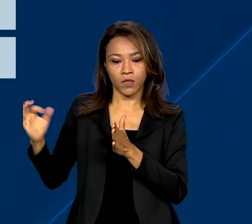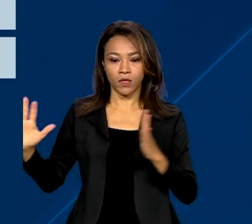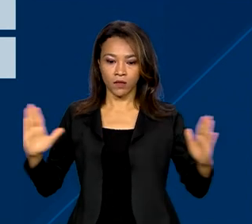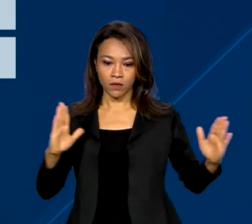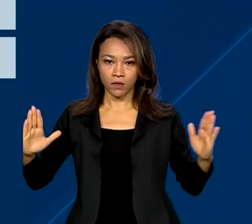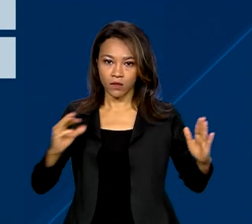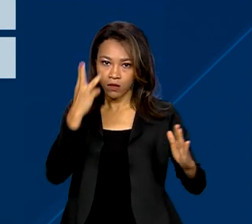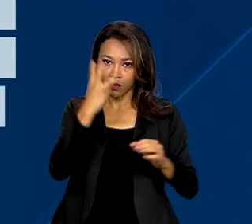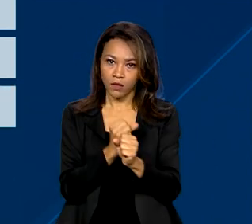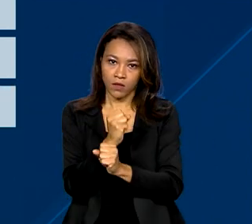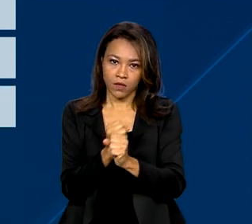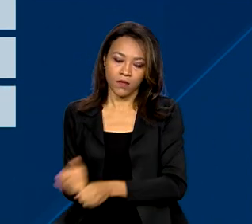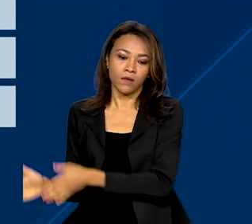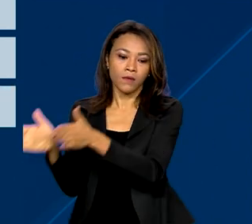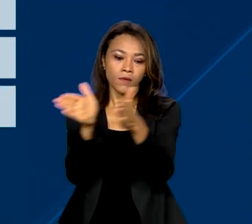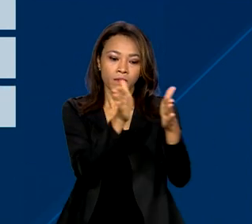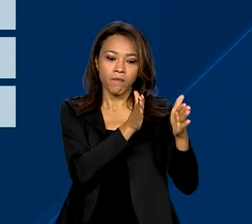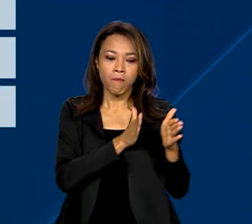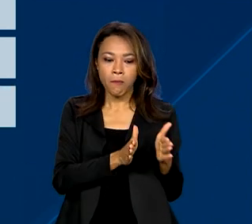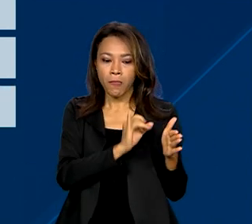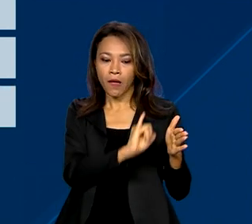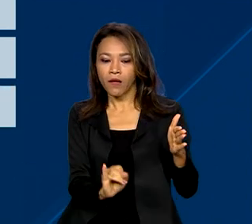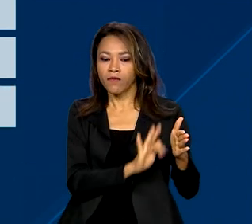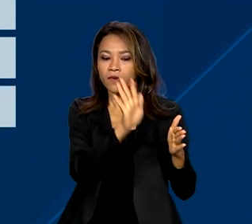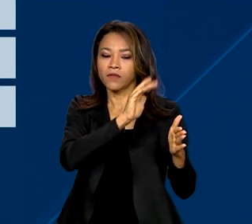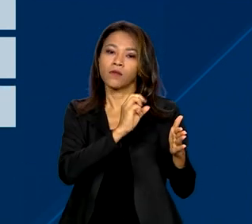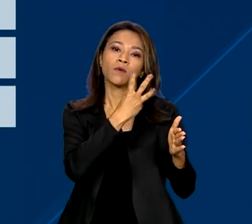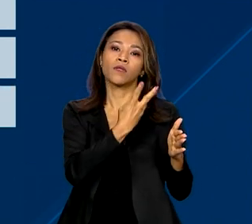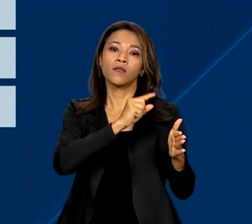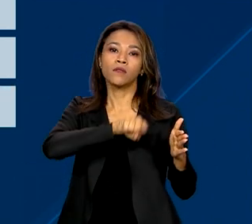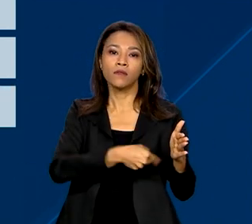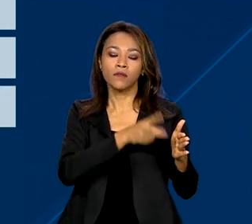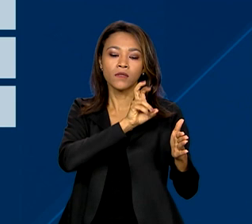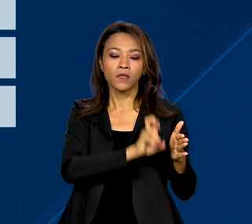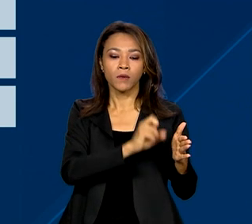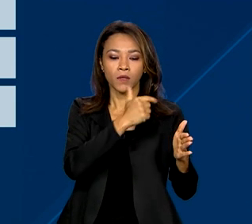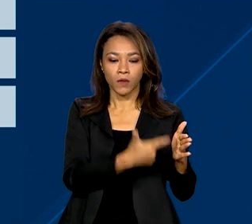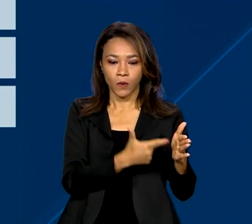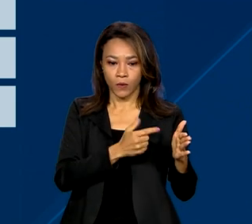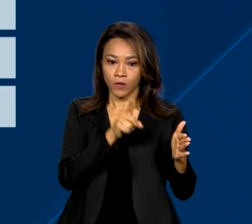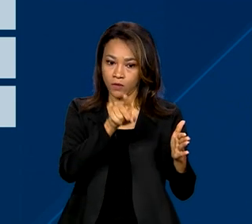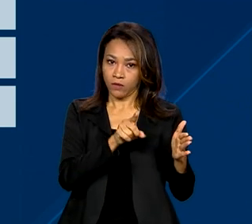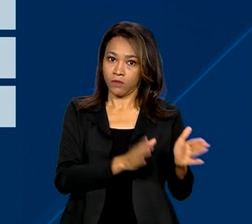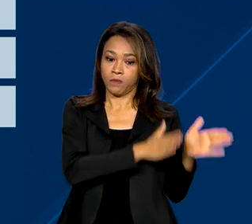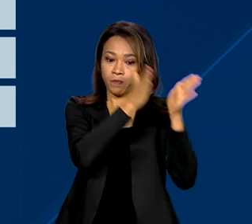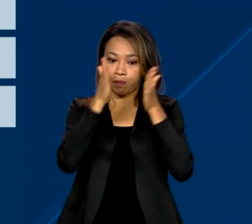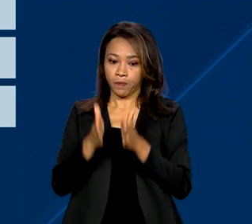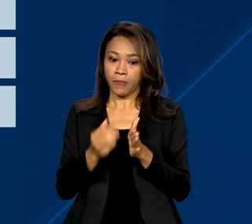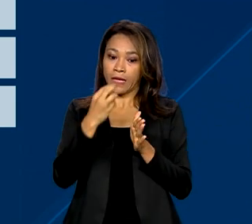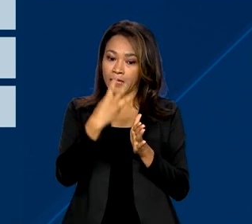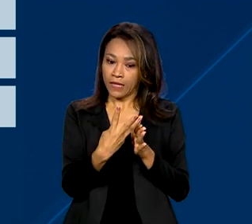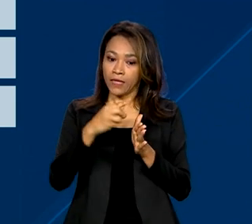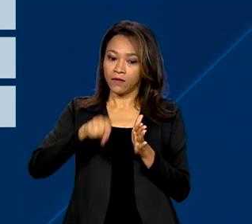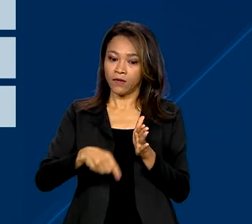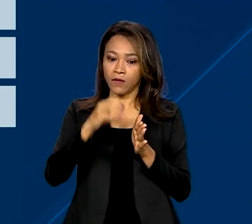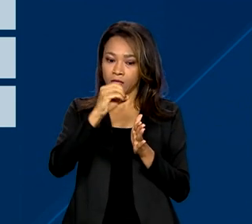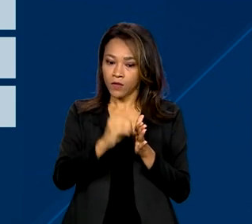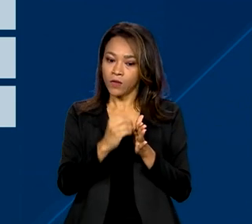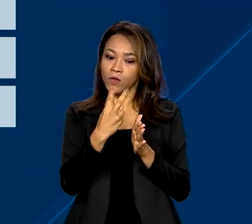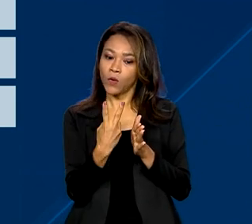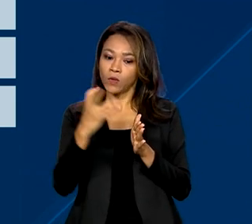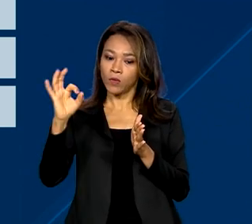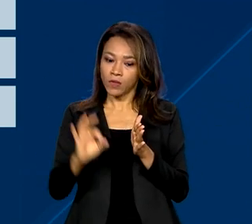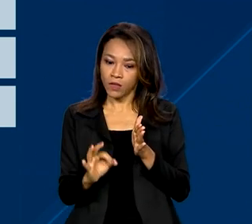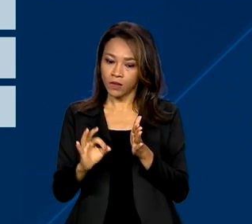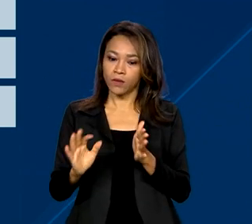anos. A inflação com previsão de 3,52% para 2024, 3,02% para